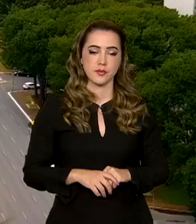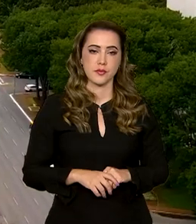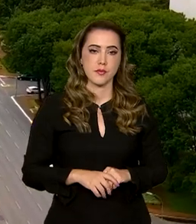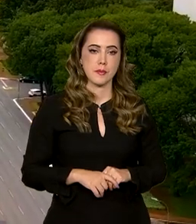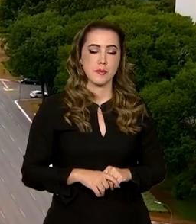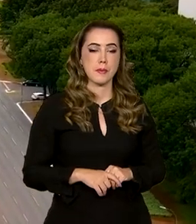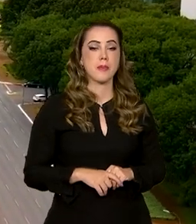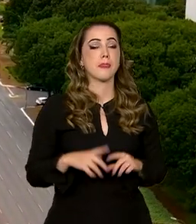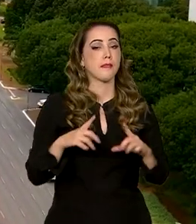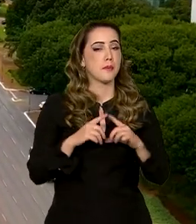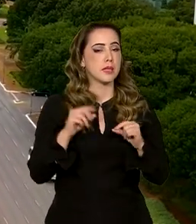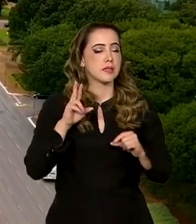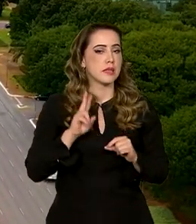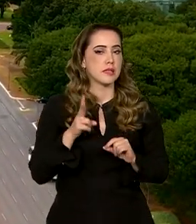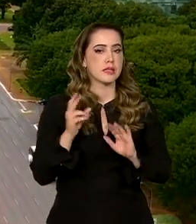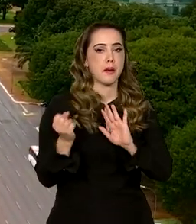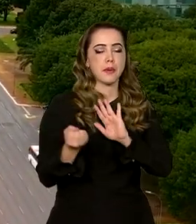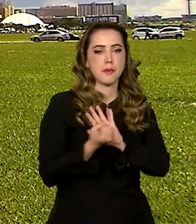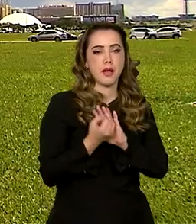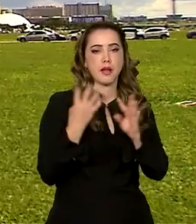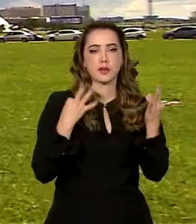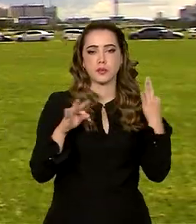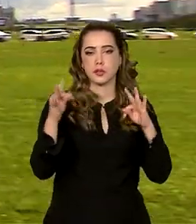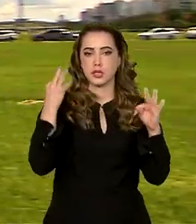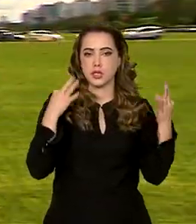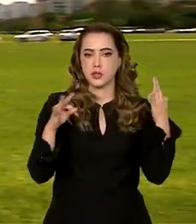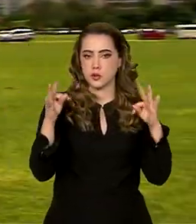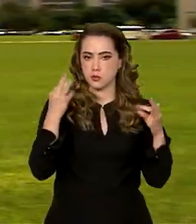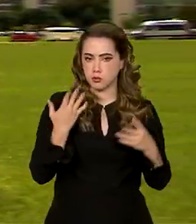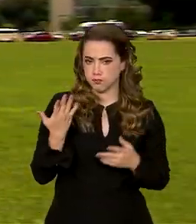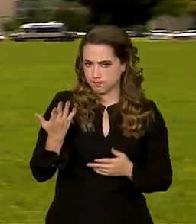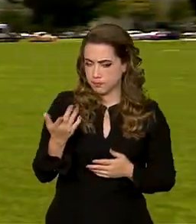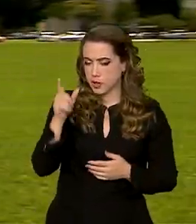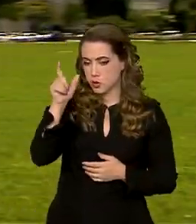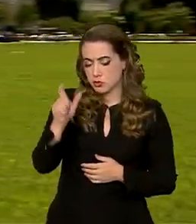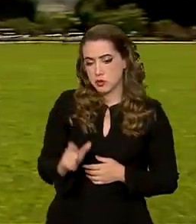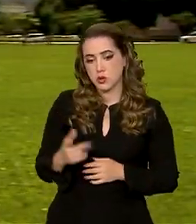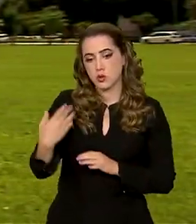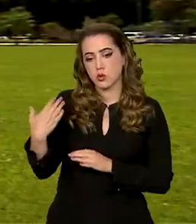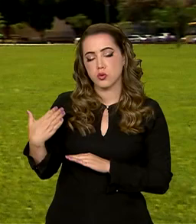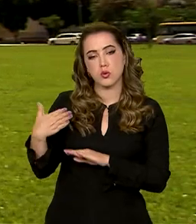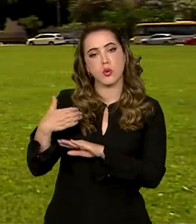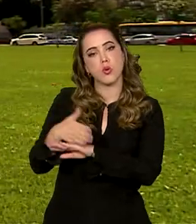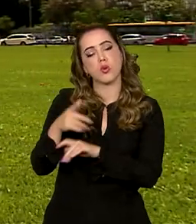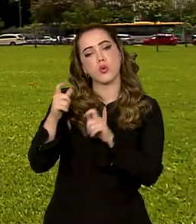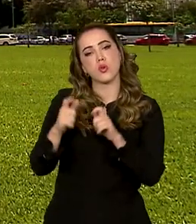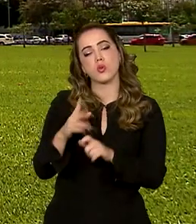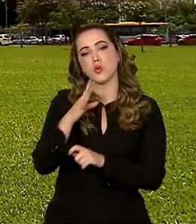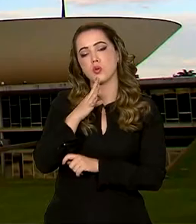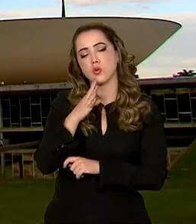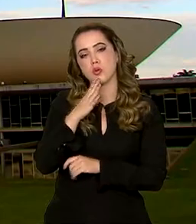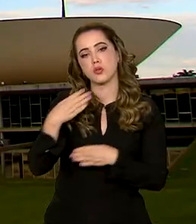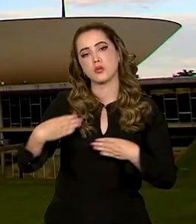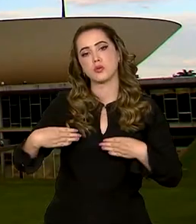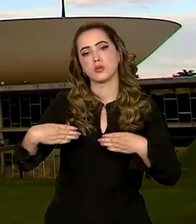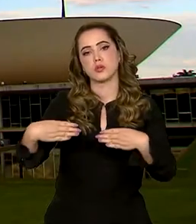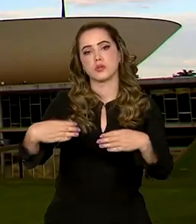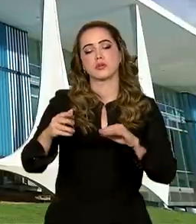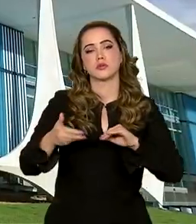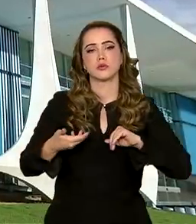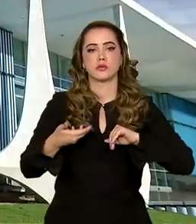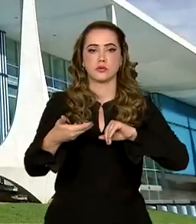Brasília sempre foi marcada pelo turismo cívico. Pessoas que vêm até o Planalto Central conhecer a Esplanado,